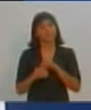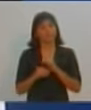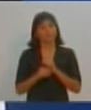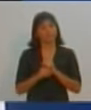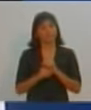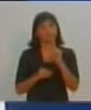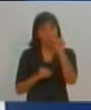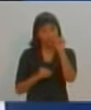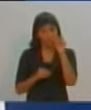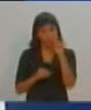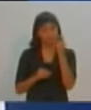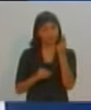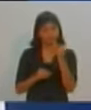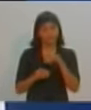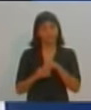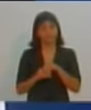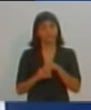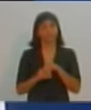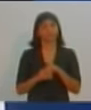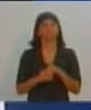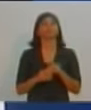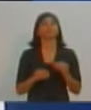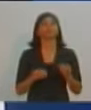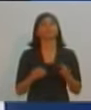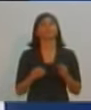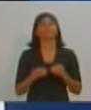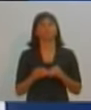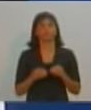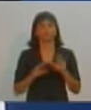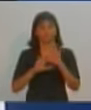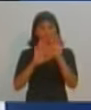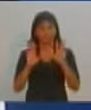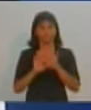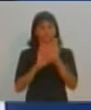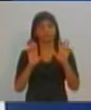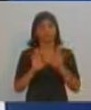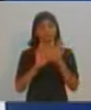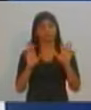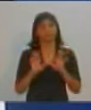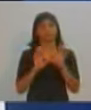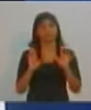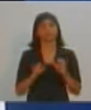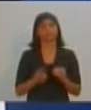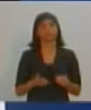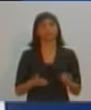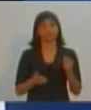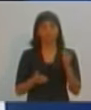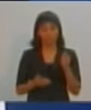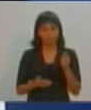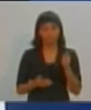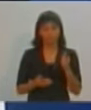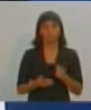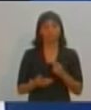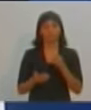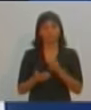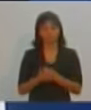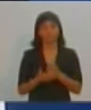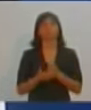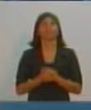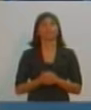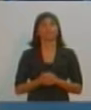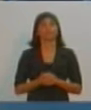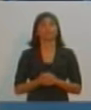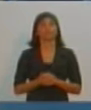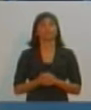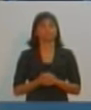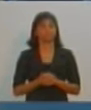quem tem interesses, possíveis interesses, obscuros, atrás desse investimento. Porque é, sim, o investimento